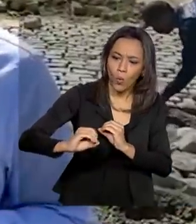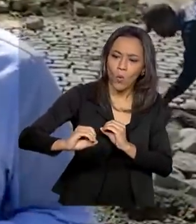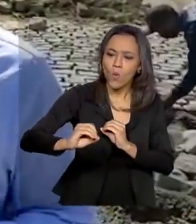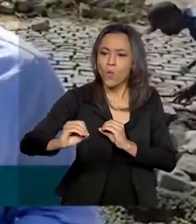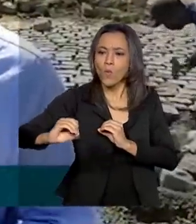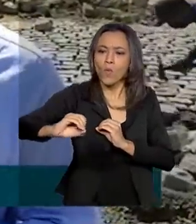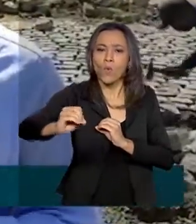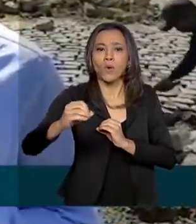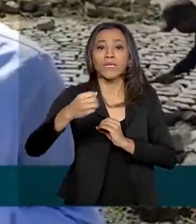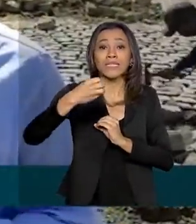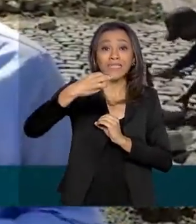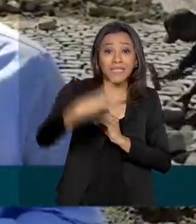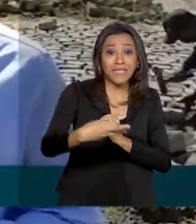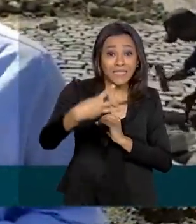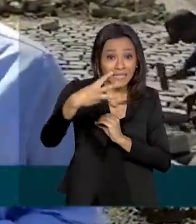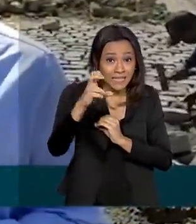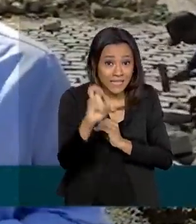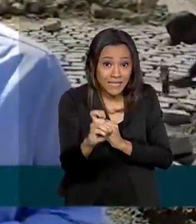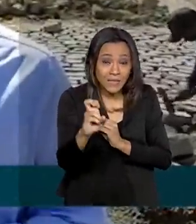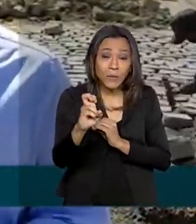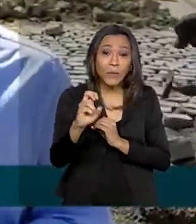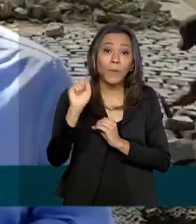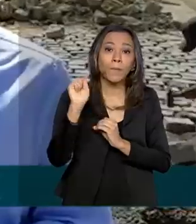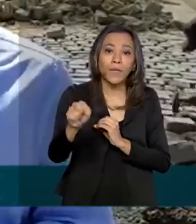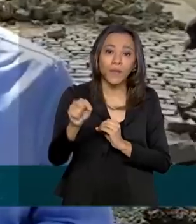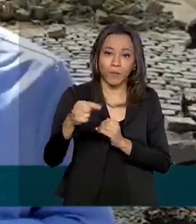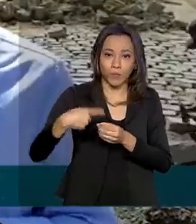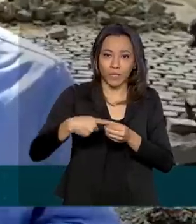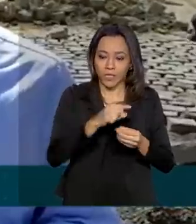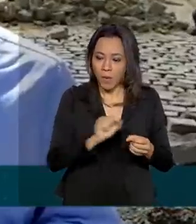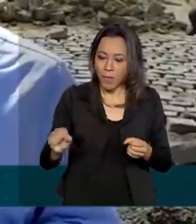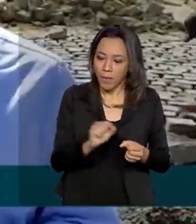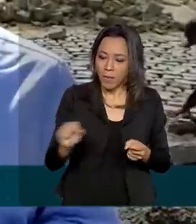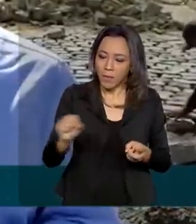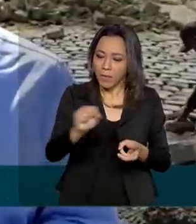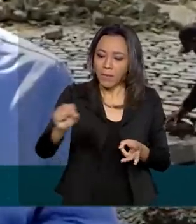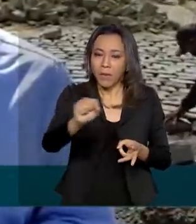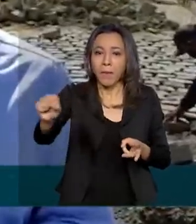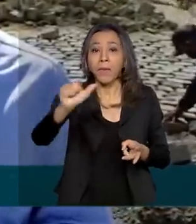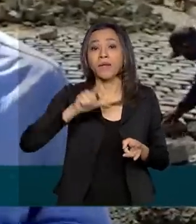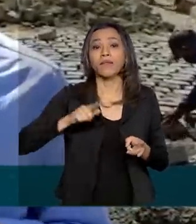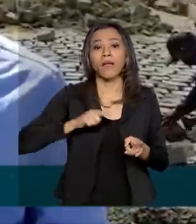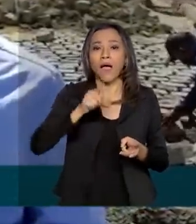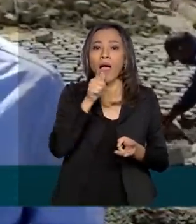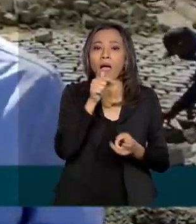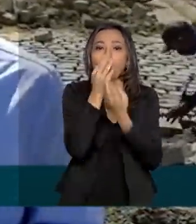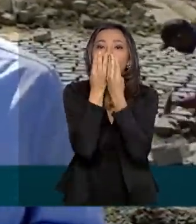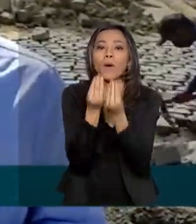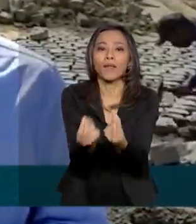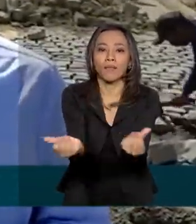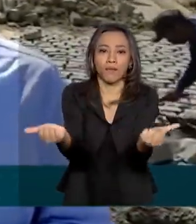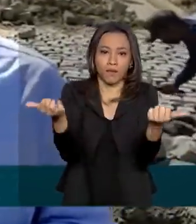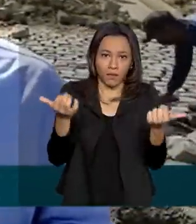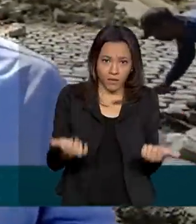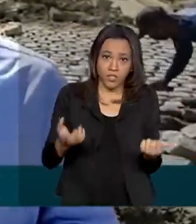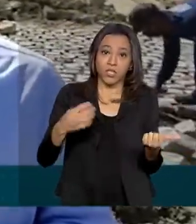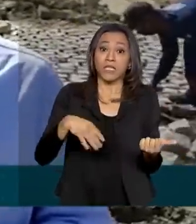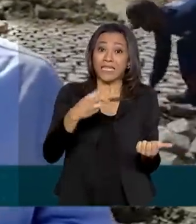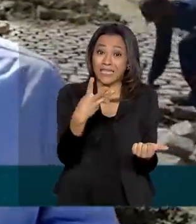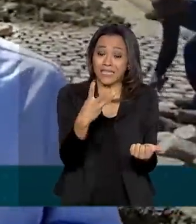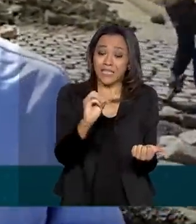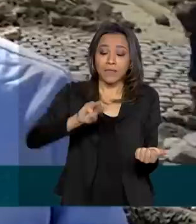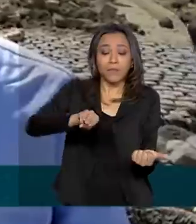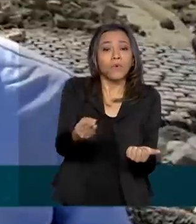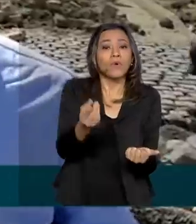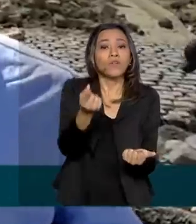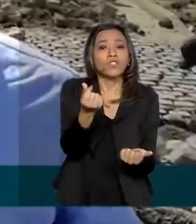35 municípios, mais de 600 mil pessoas tenham segurança hídrica aqui na Paraíba. Nós estamos liberando hoje 30 milhões de reais para aquela obra.